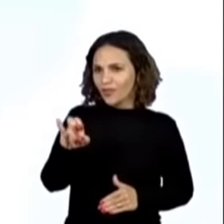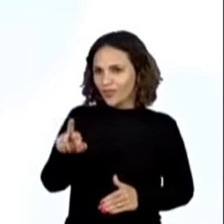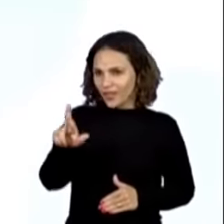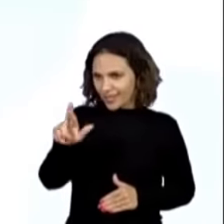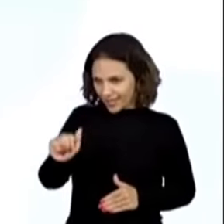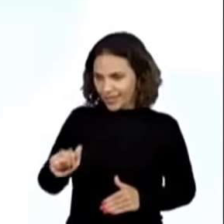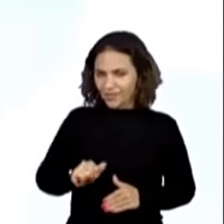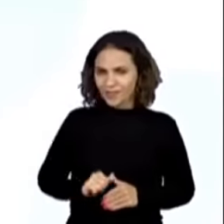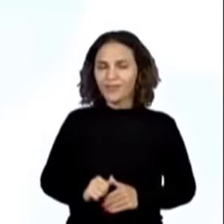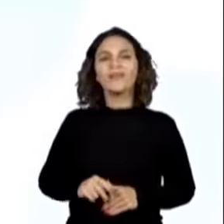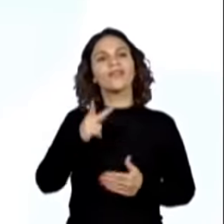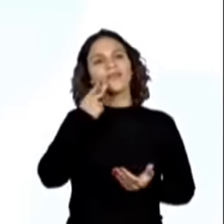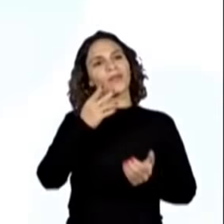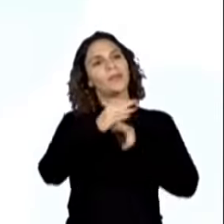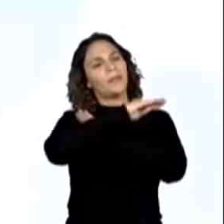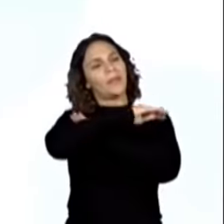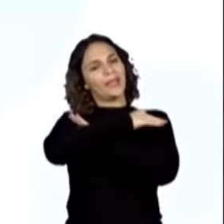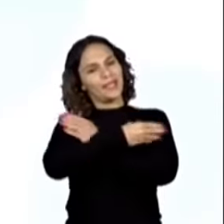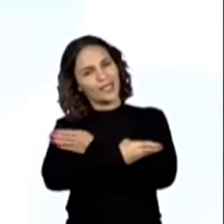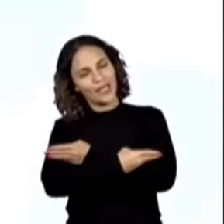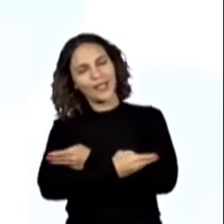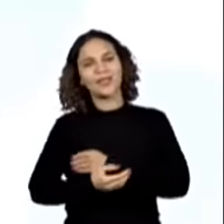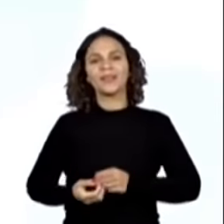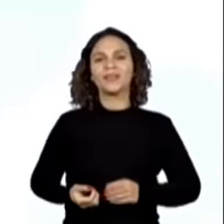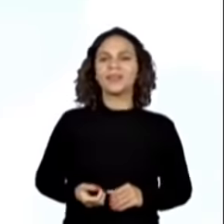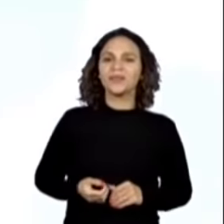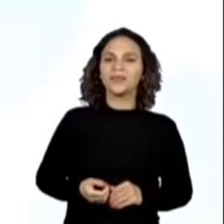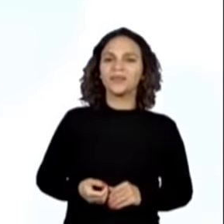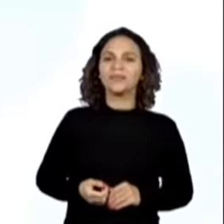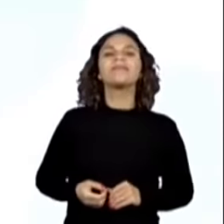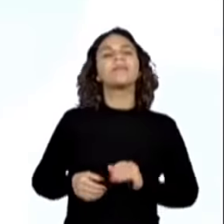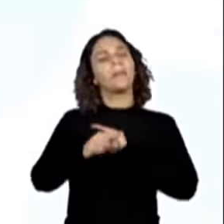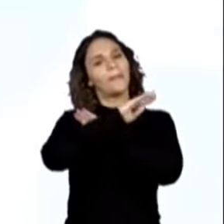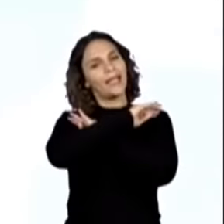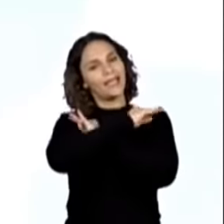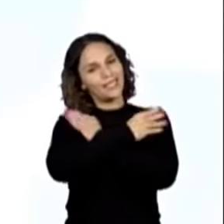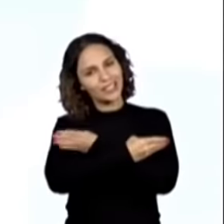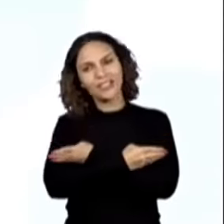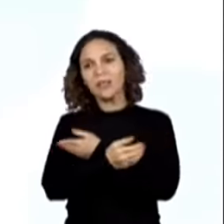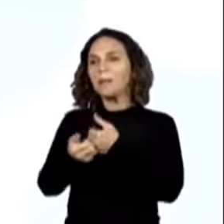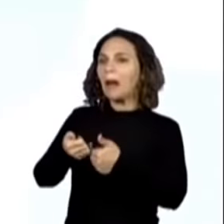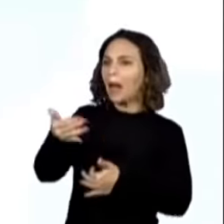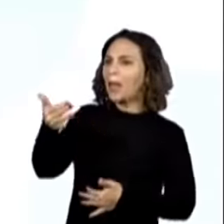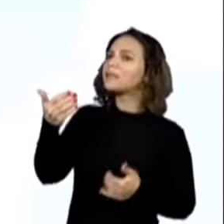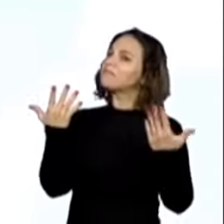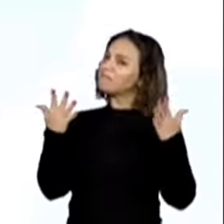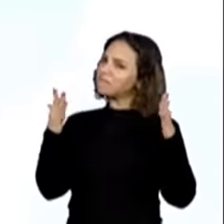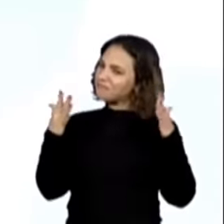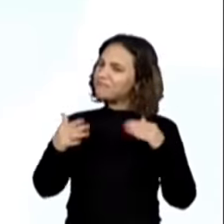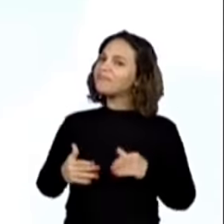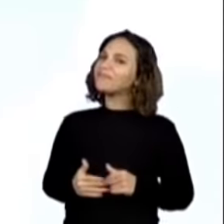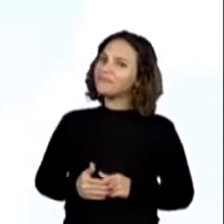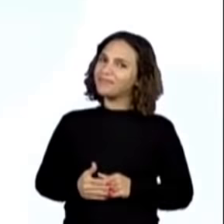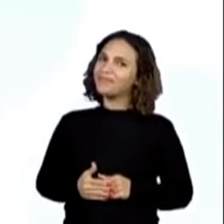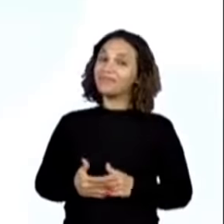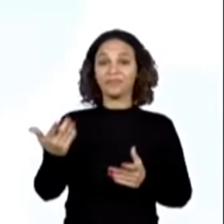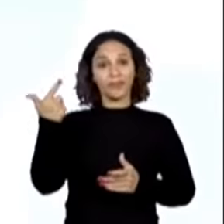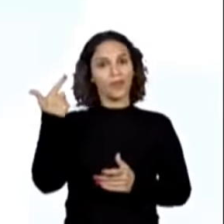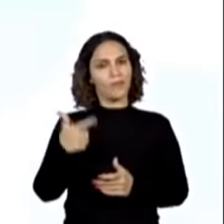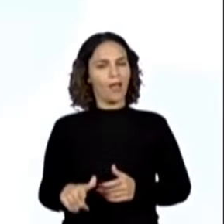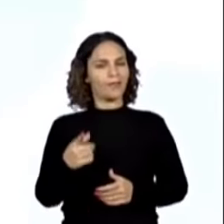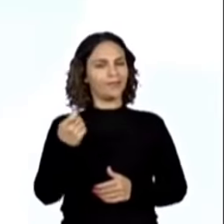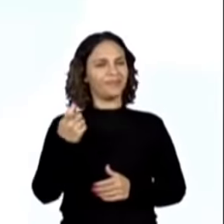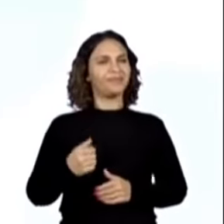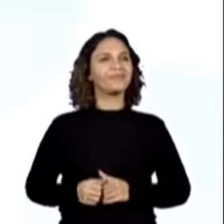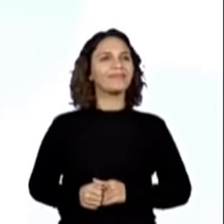branca de neve. Ah, eu tenho alguma palavrinha e o pessoal colocou branca de neve. Muito bom. Continuando, mais um